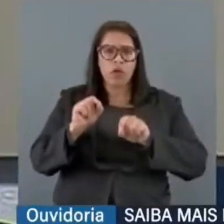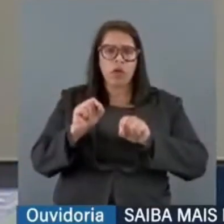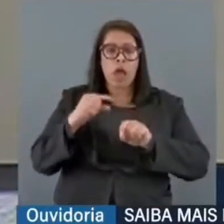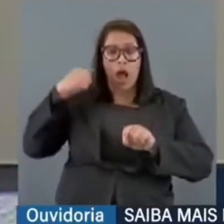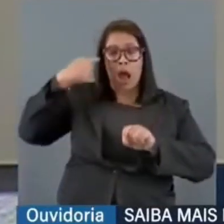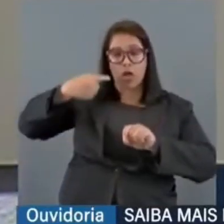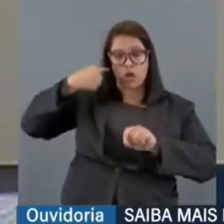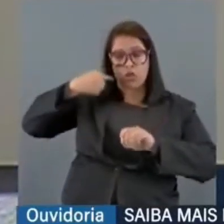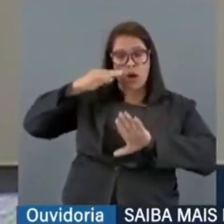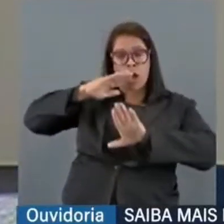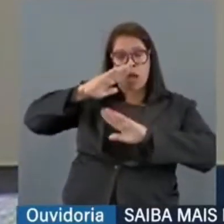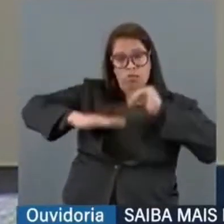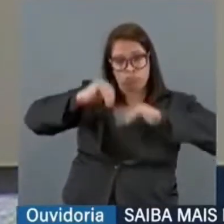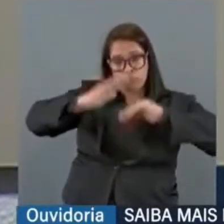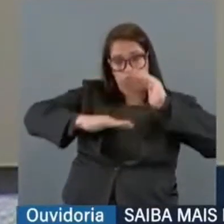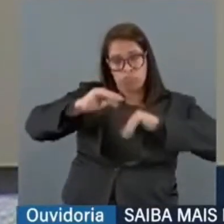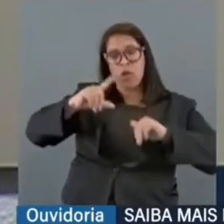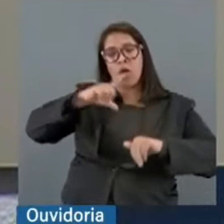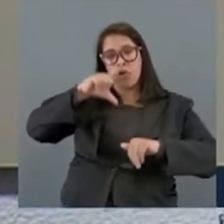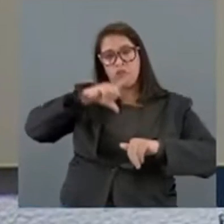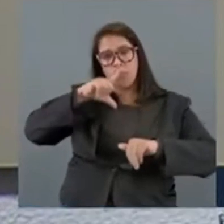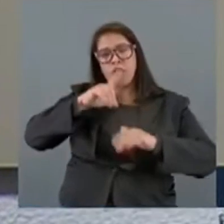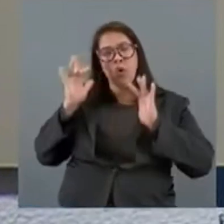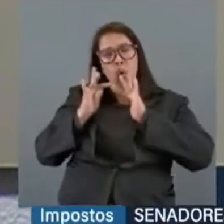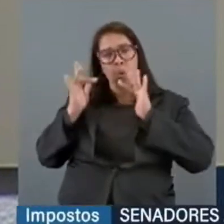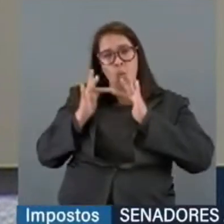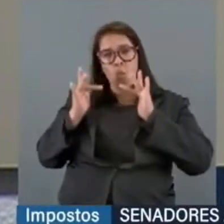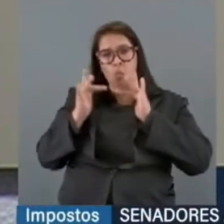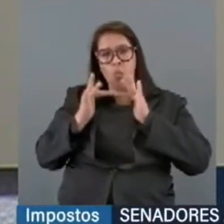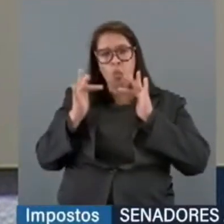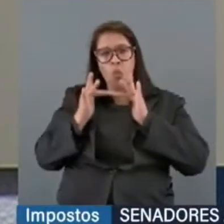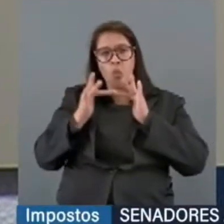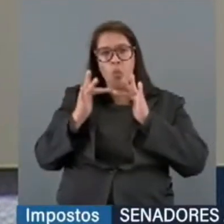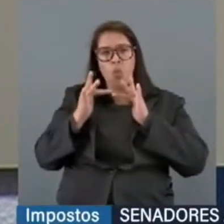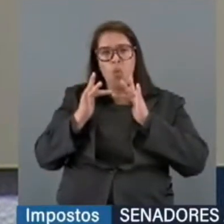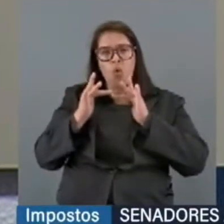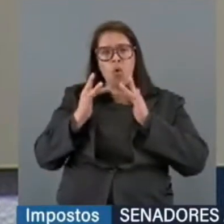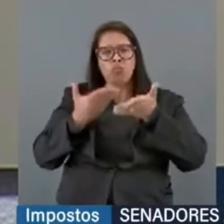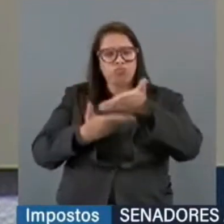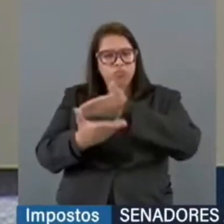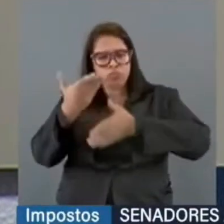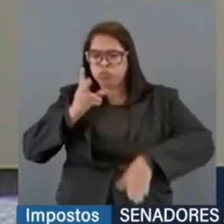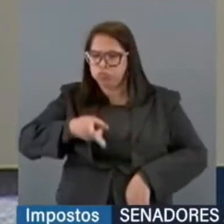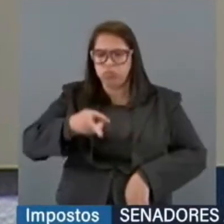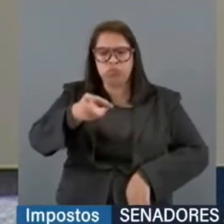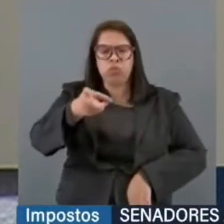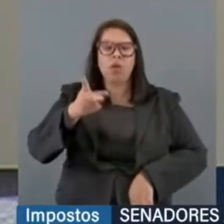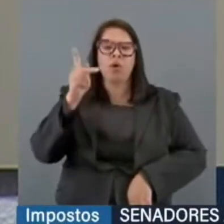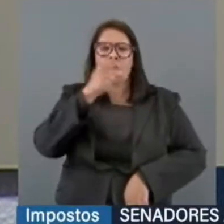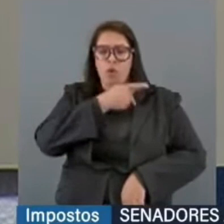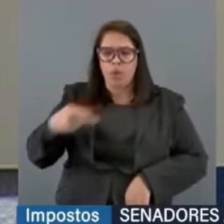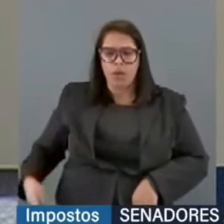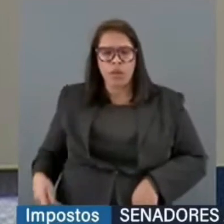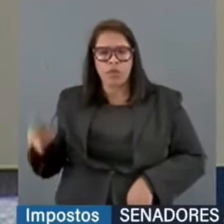advogado, eu tive uma convivência bastante frequente com o presidente